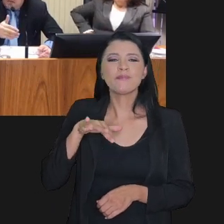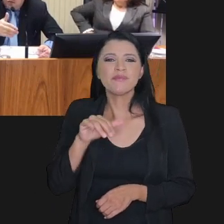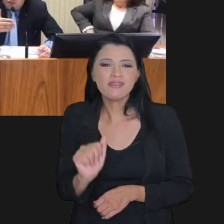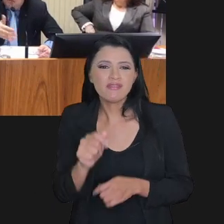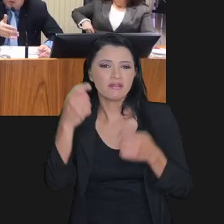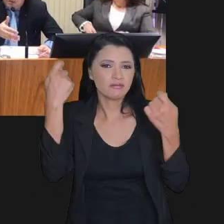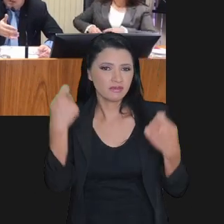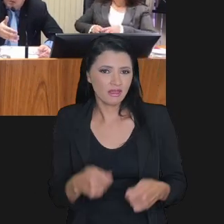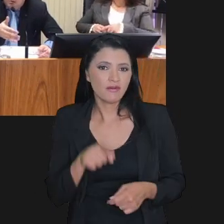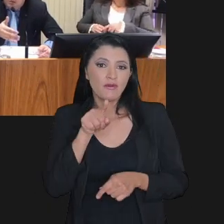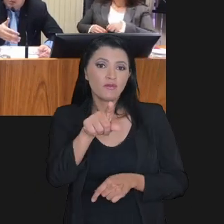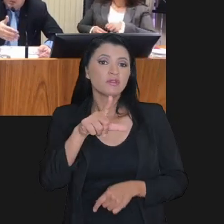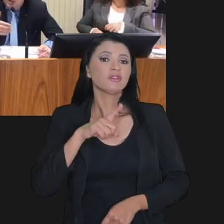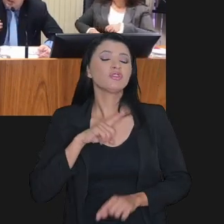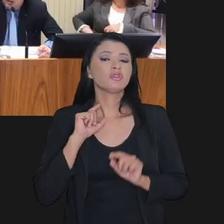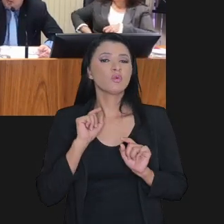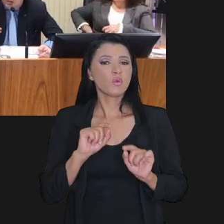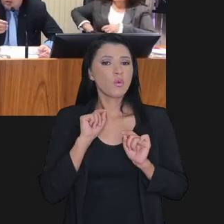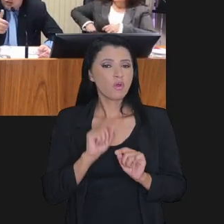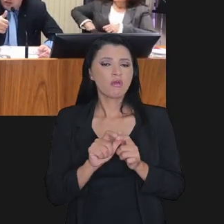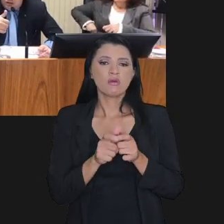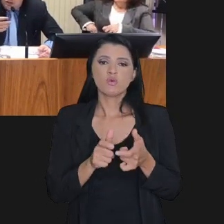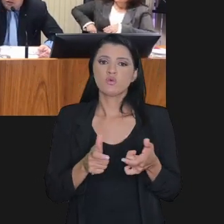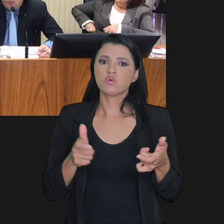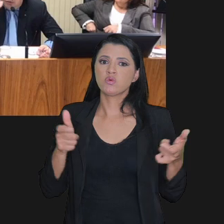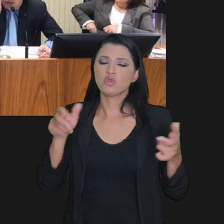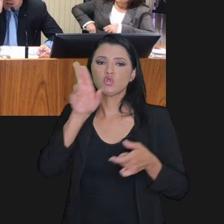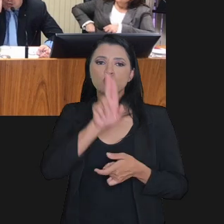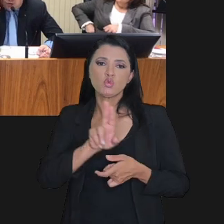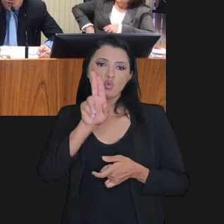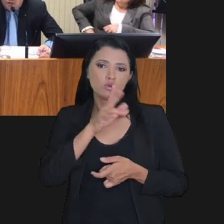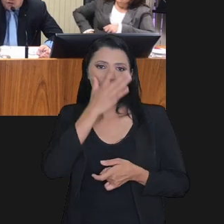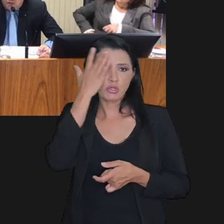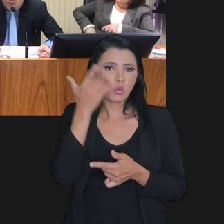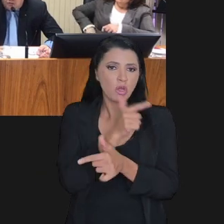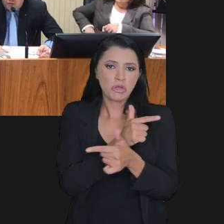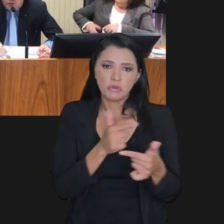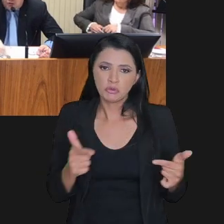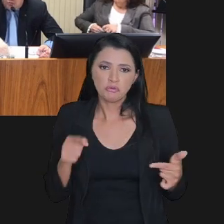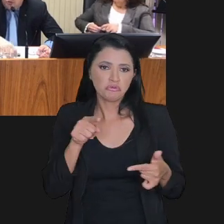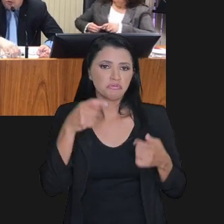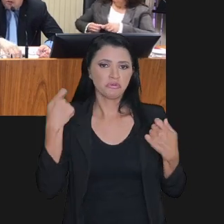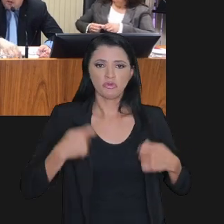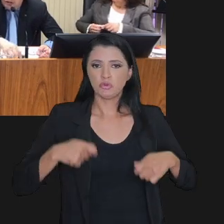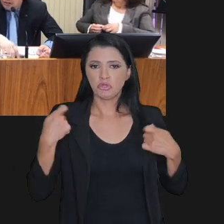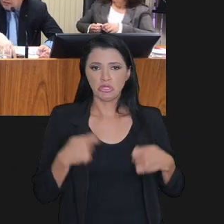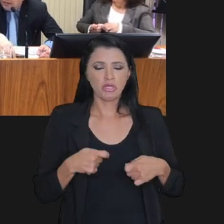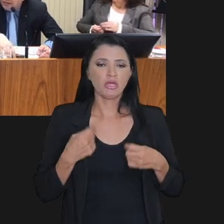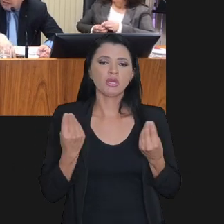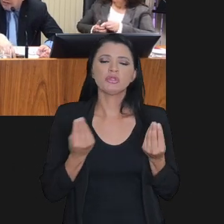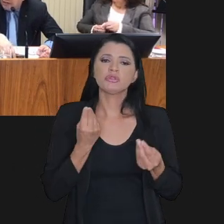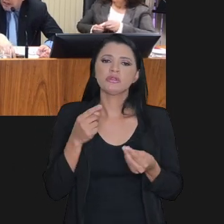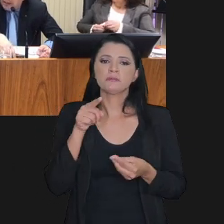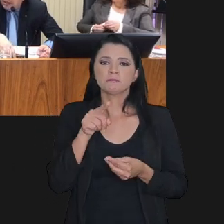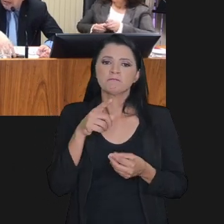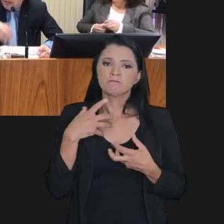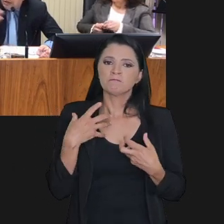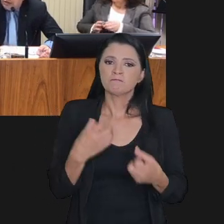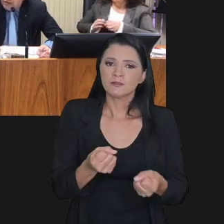precisavam, estavam precisando realmente de refis e você tinha uma gama de contribuintes que não tinham aquela necessidade